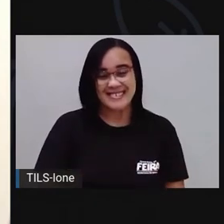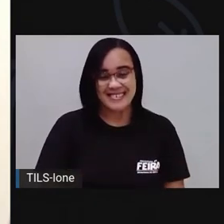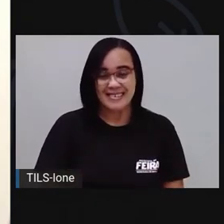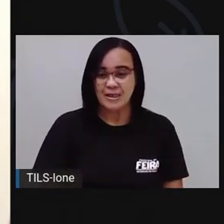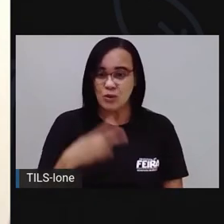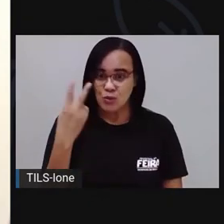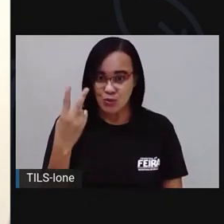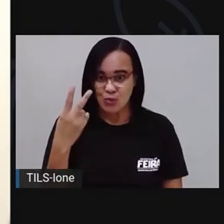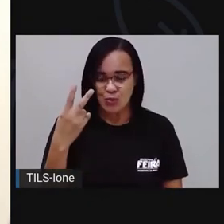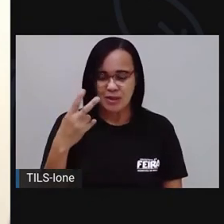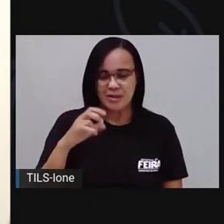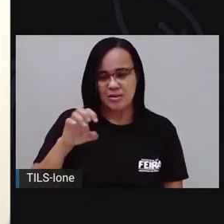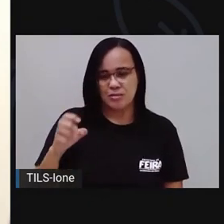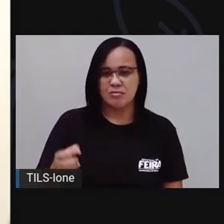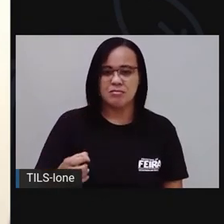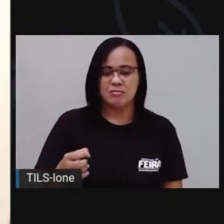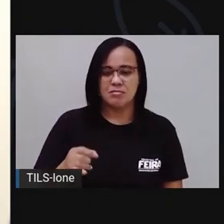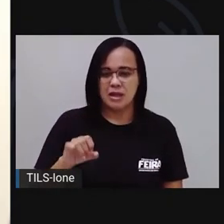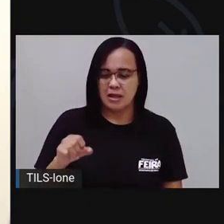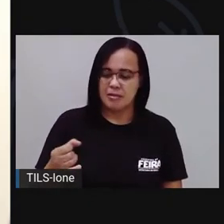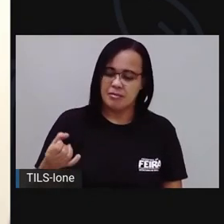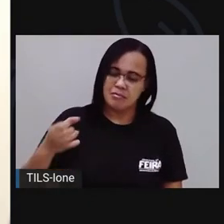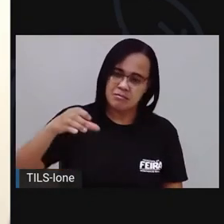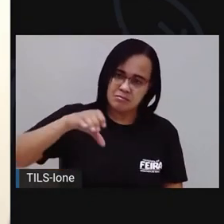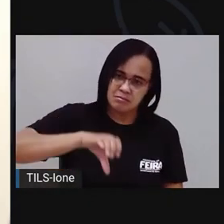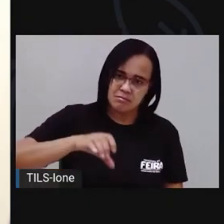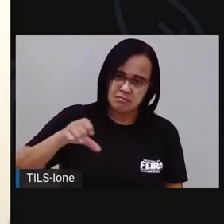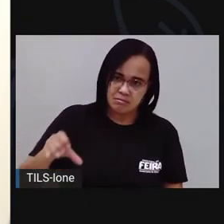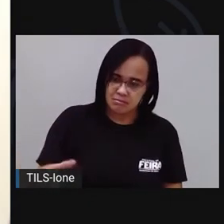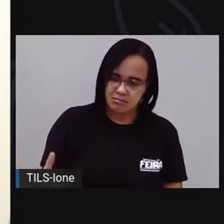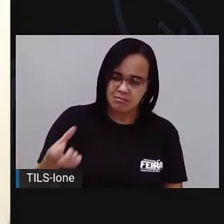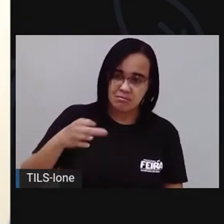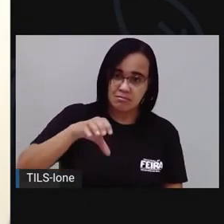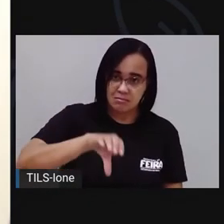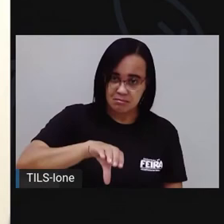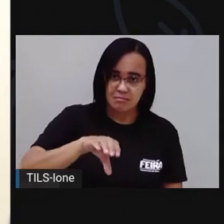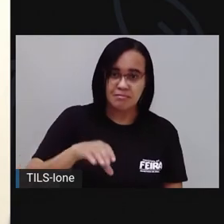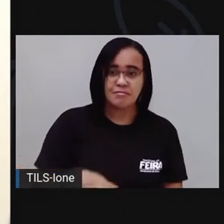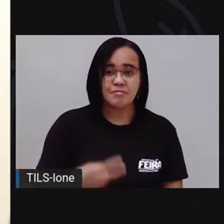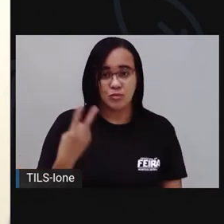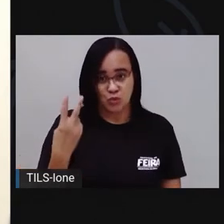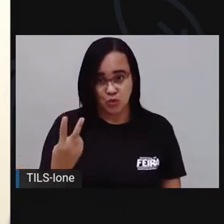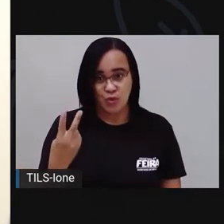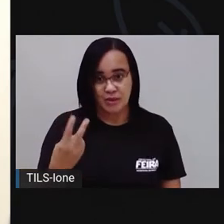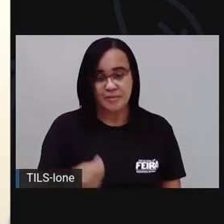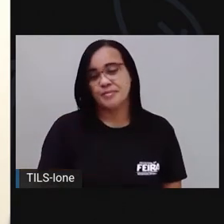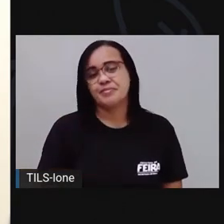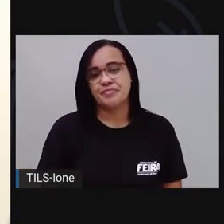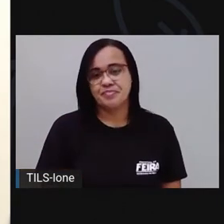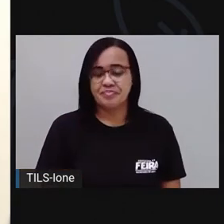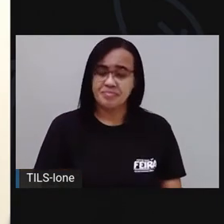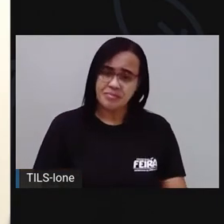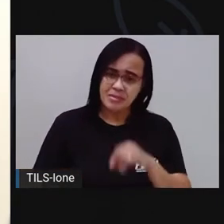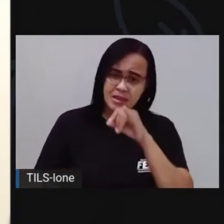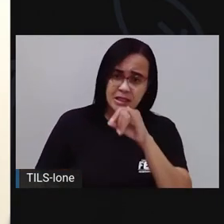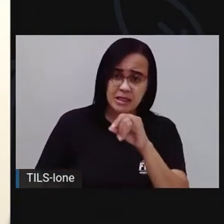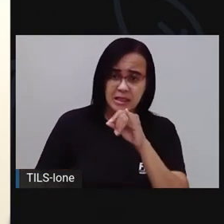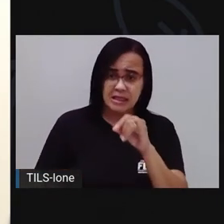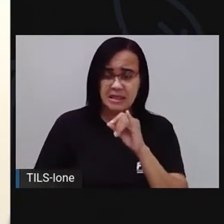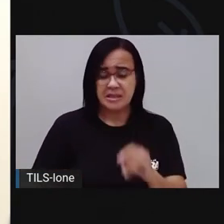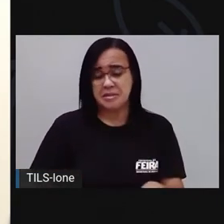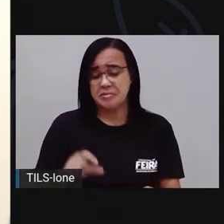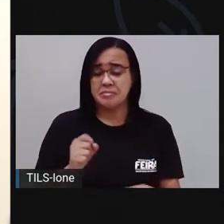Duas xícaras, né? Então, a enche uma xícara. E aí, como a Pró falou, né? Se você quiser fazer menos cuscuz, você